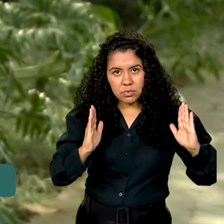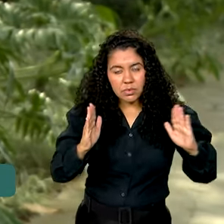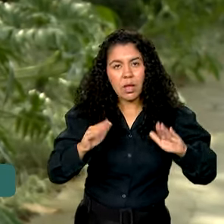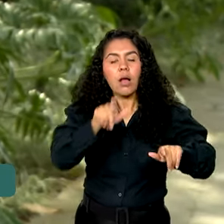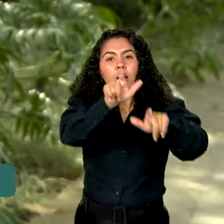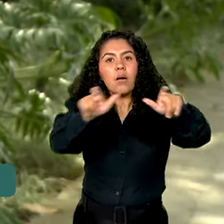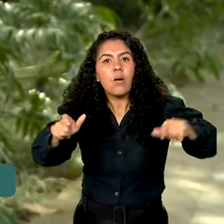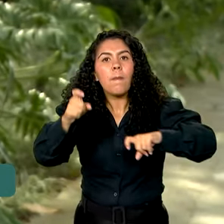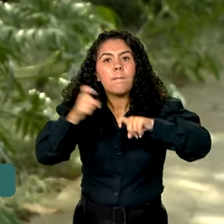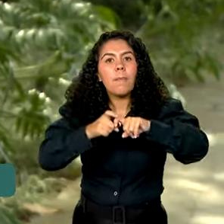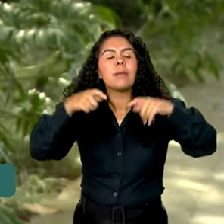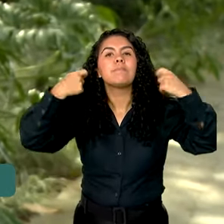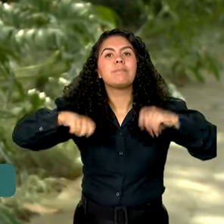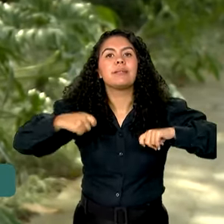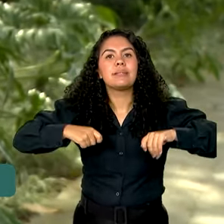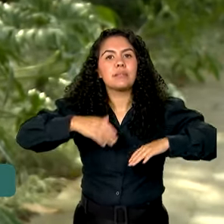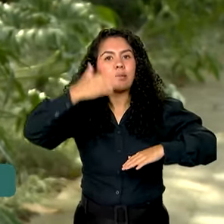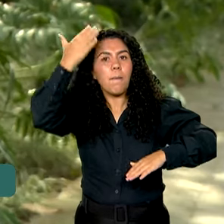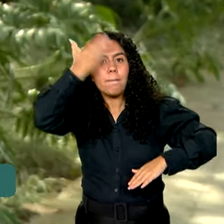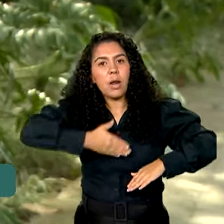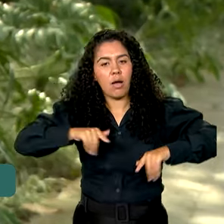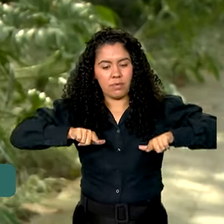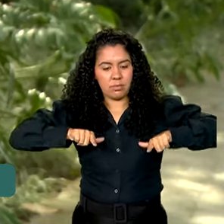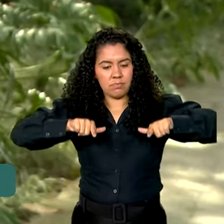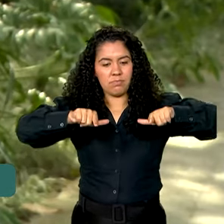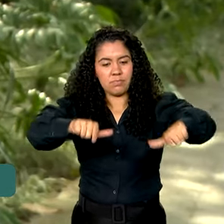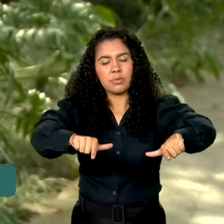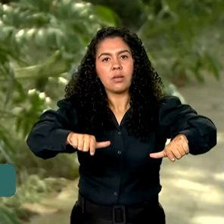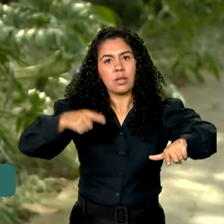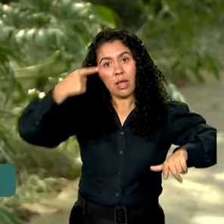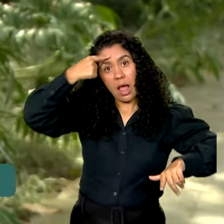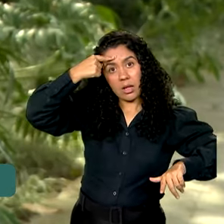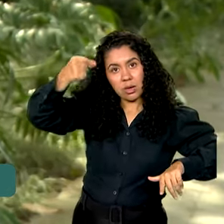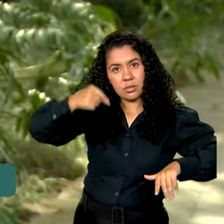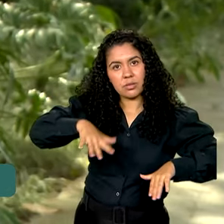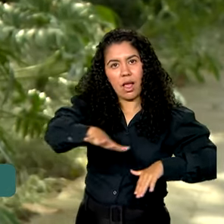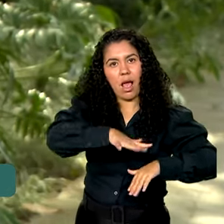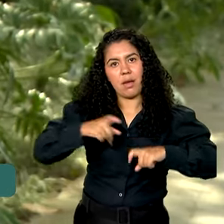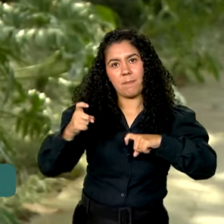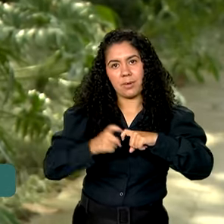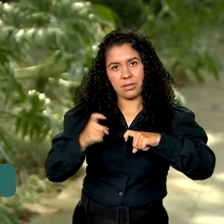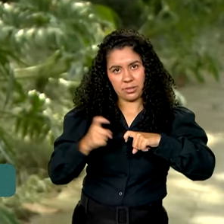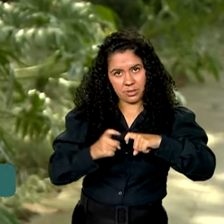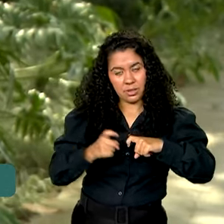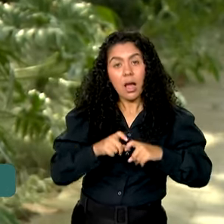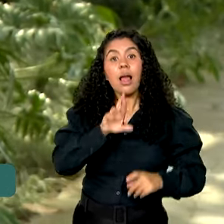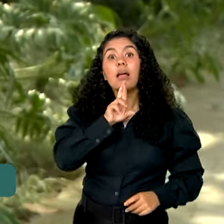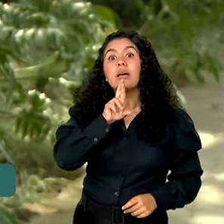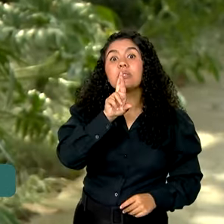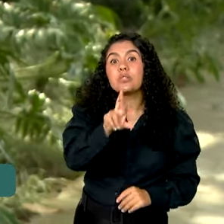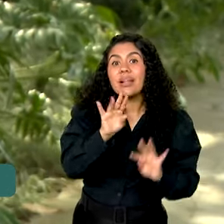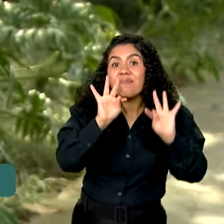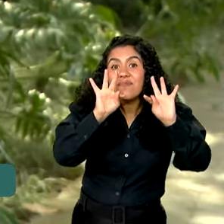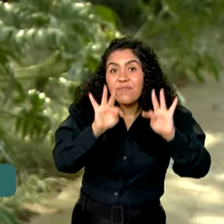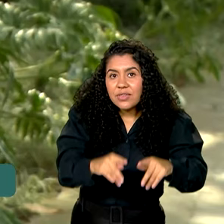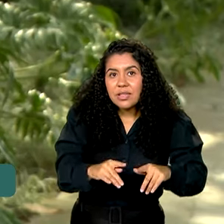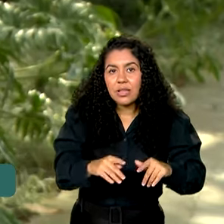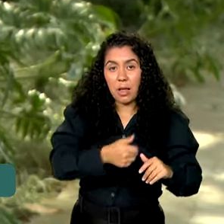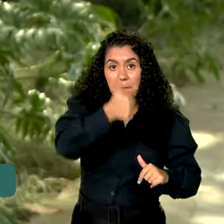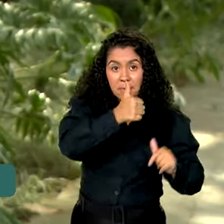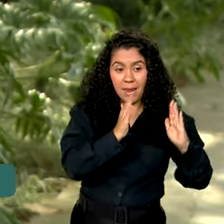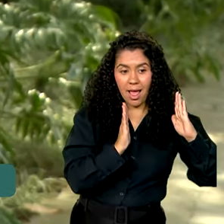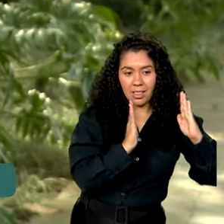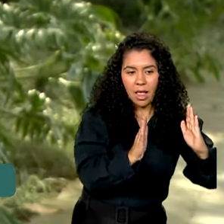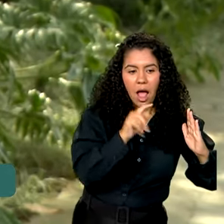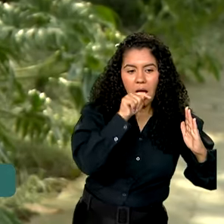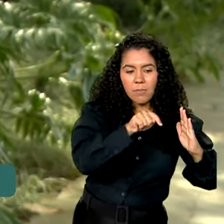precisam enviar o diploma para comprovar a graduação no curso de Medicina. O resultado final dessa primeira etapa